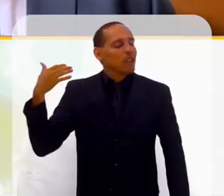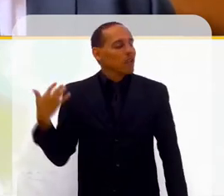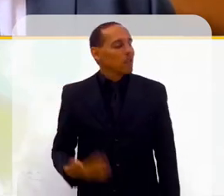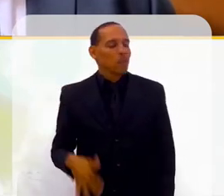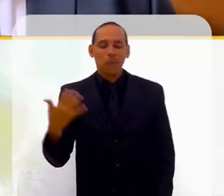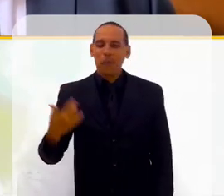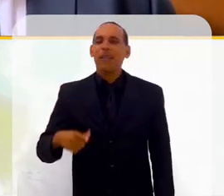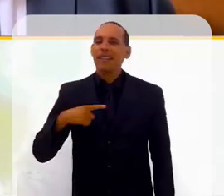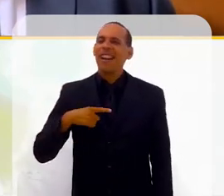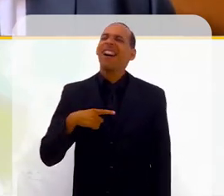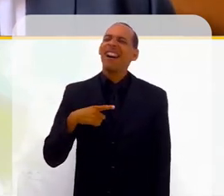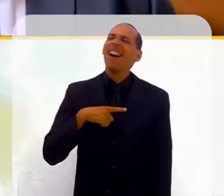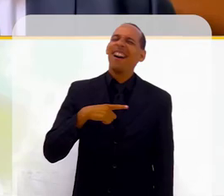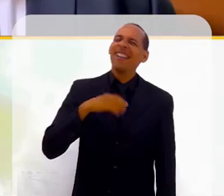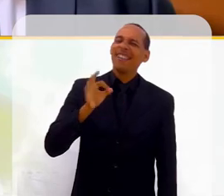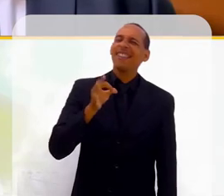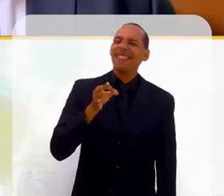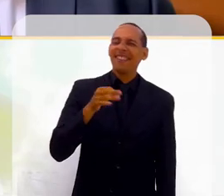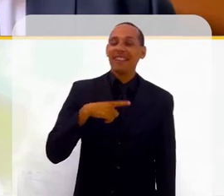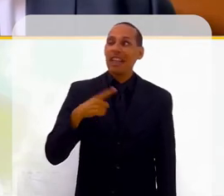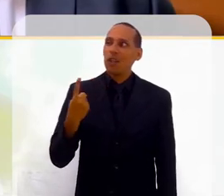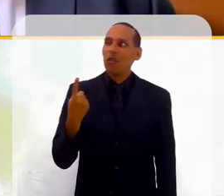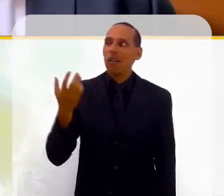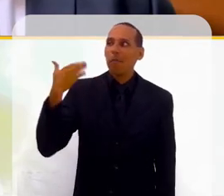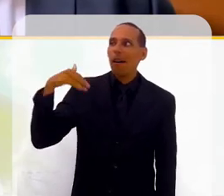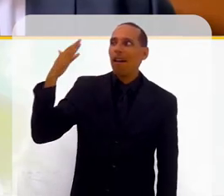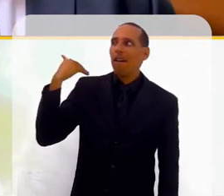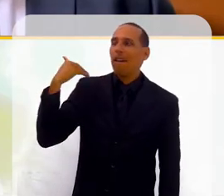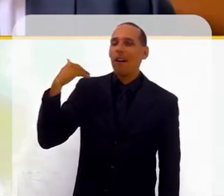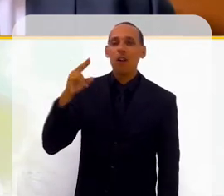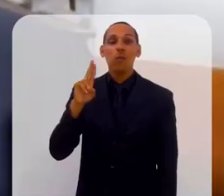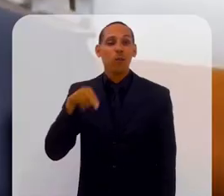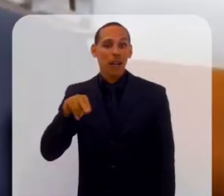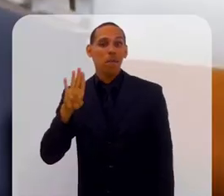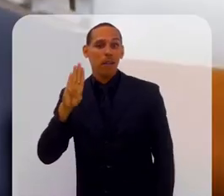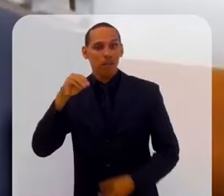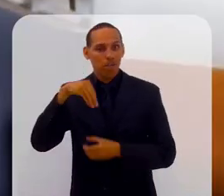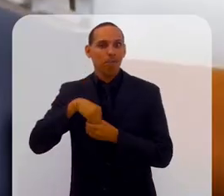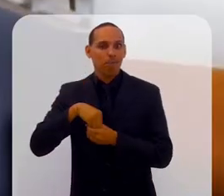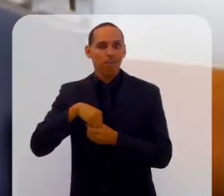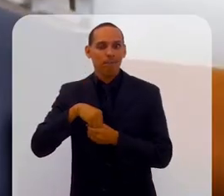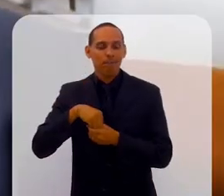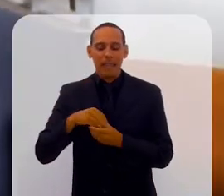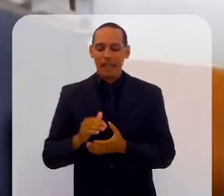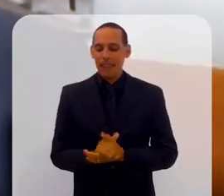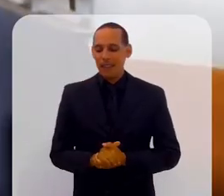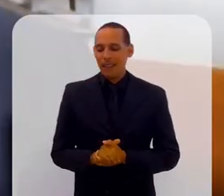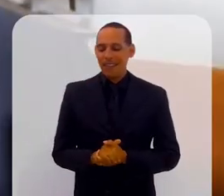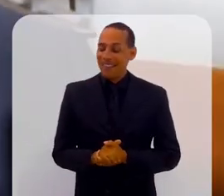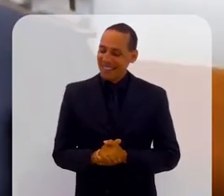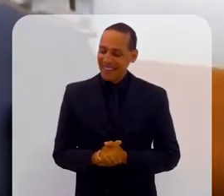nossa... Tinha um professor na UNB que esse...